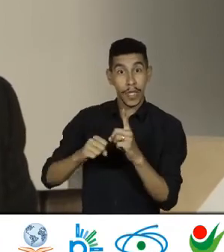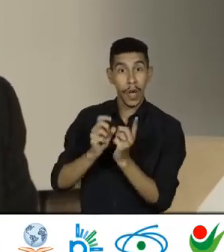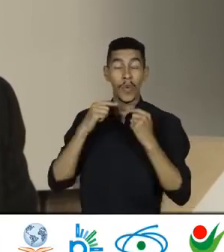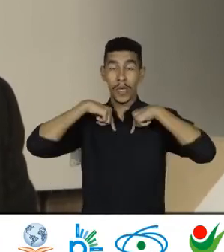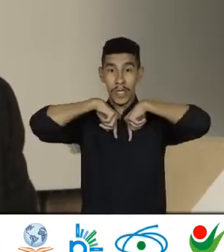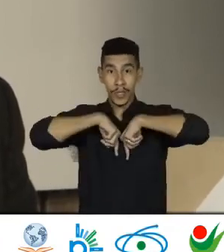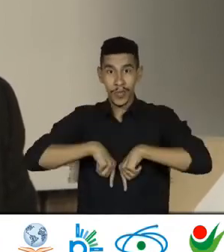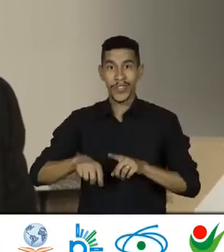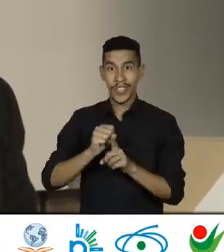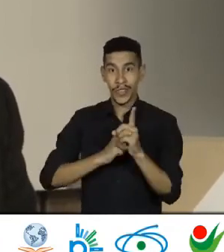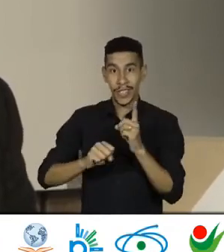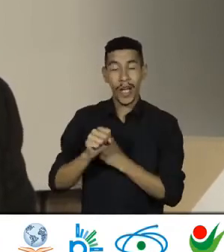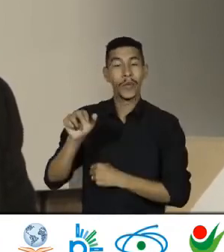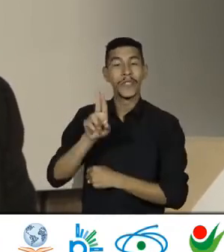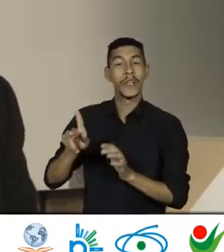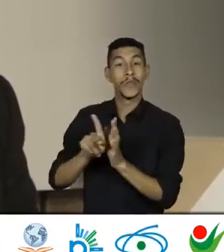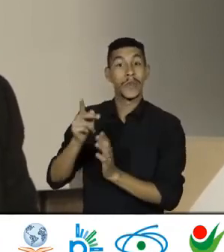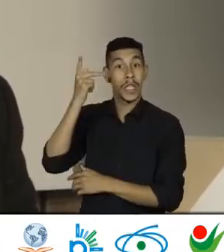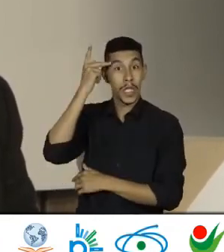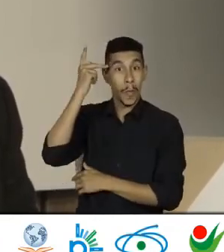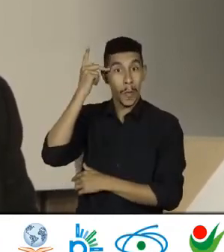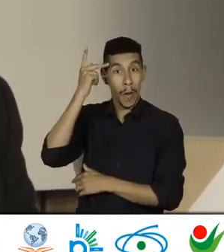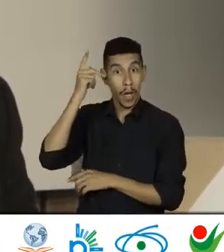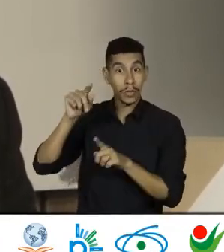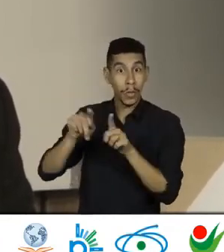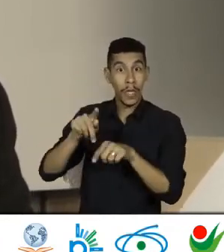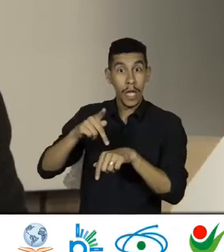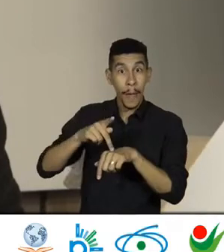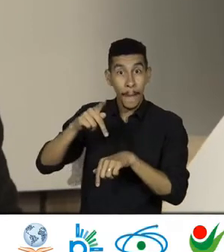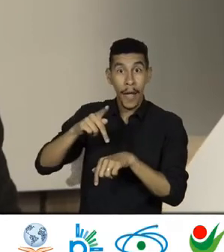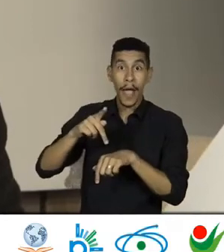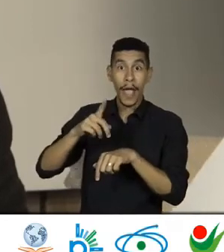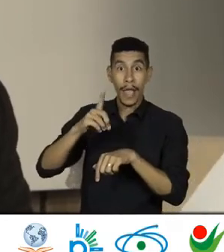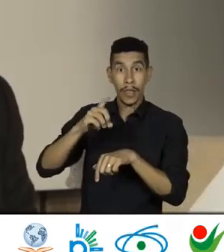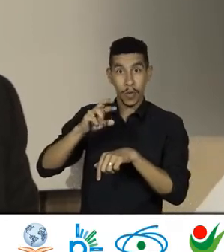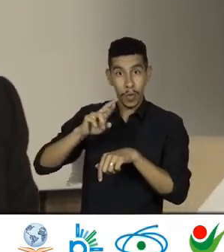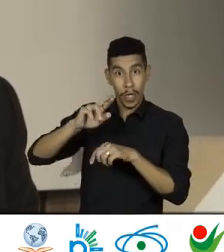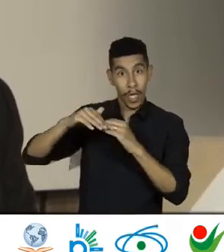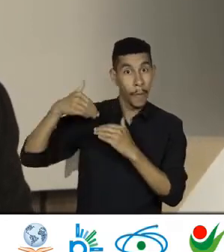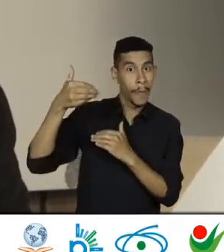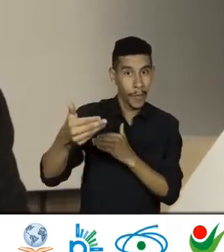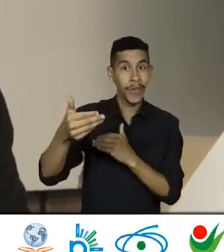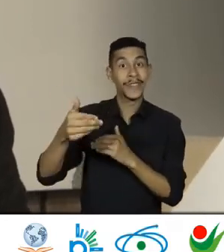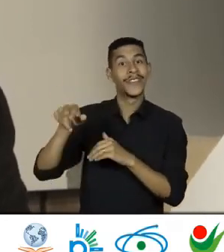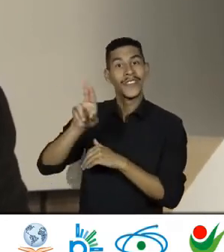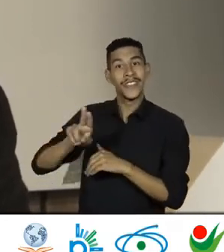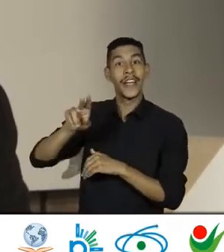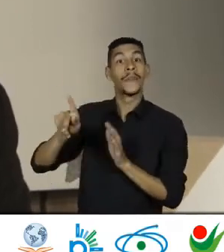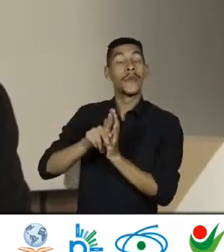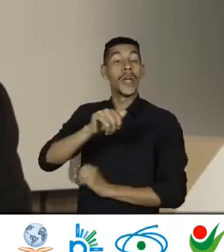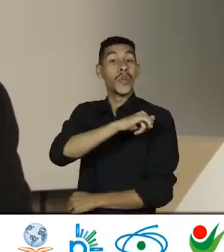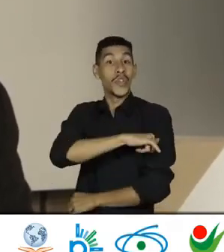Pela Universidade De São Paulo E pós-doutorado Pelo Museu Nacional Da Universidade Federal Do Rio de